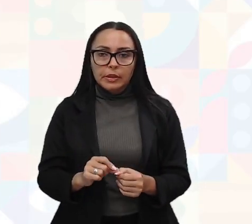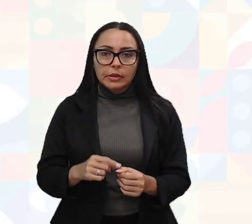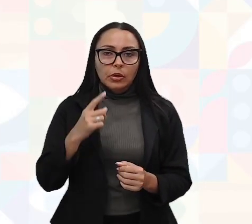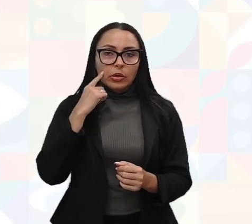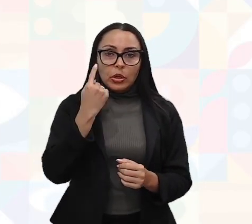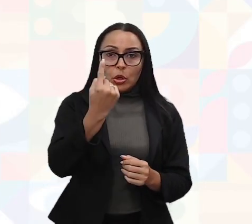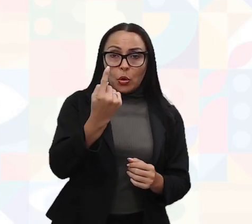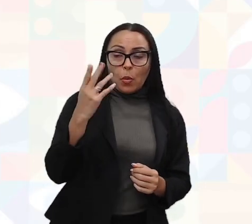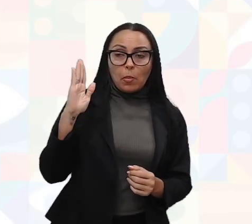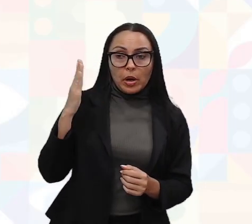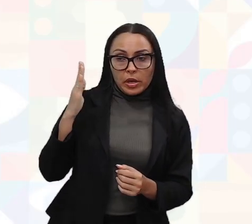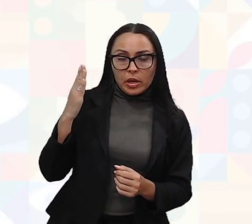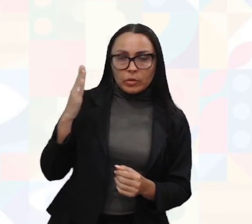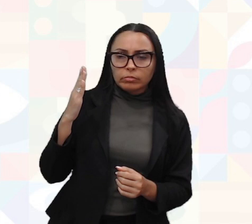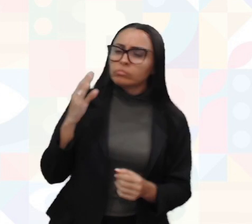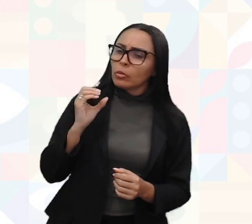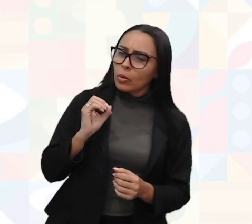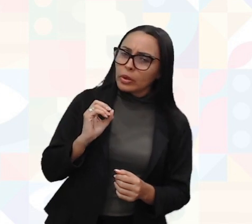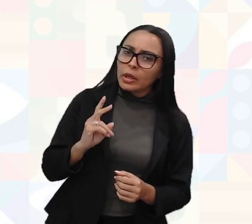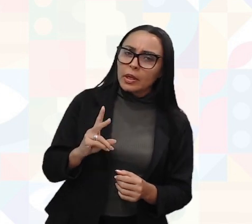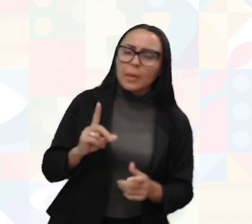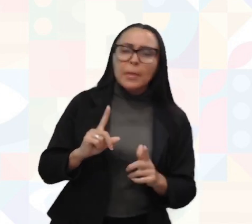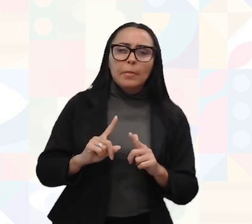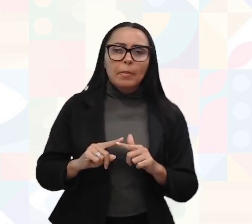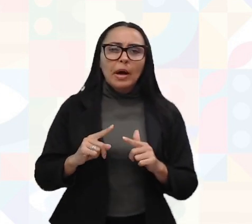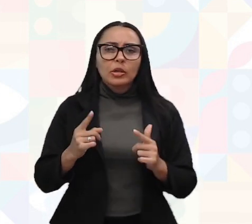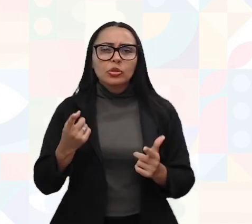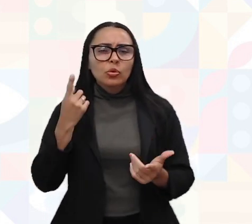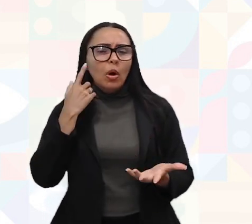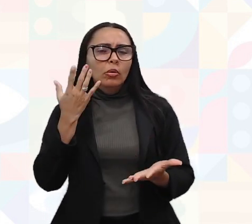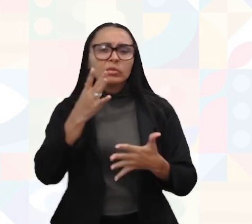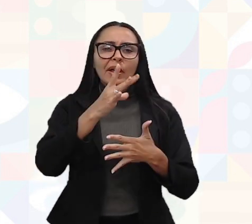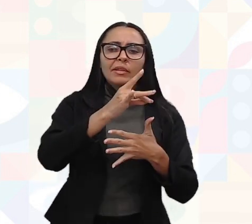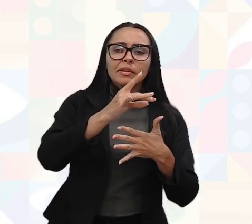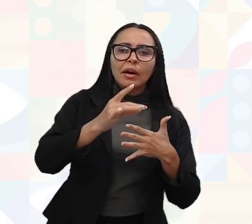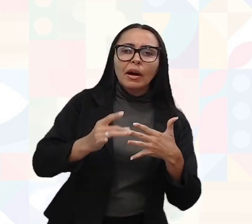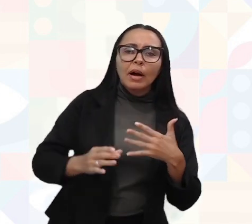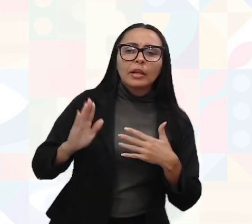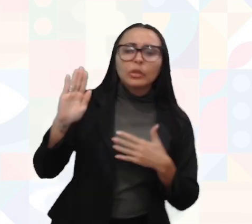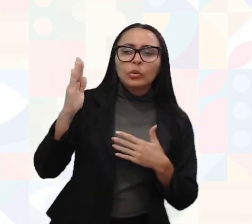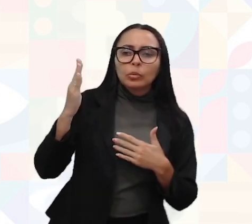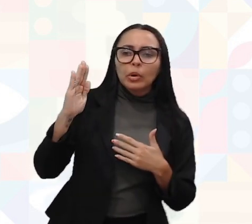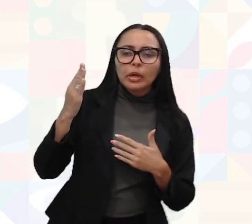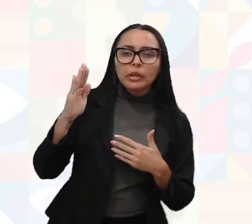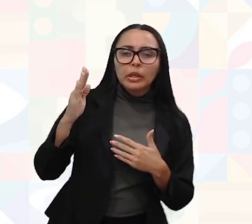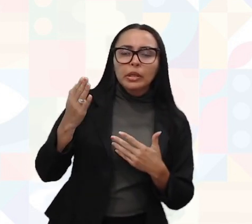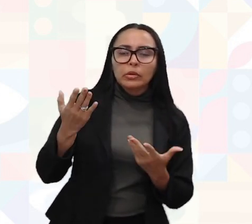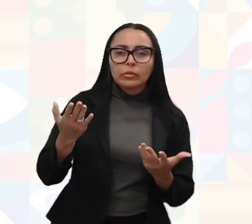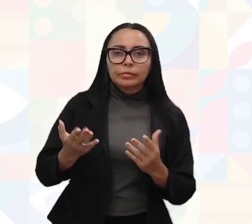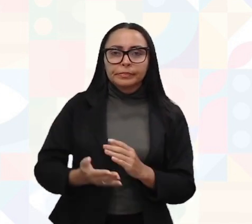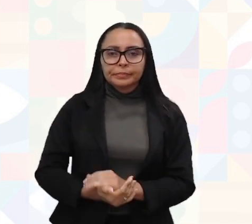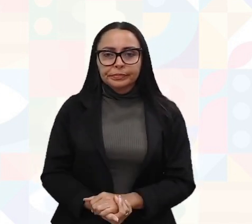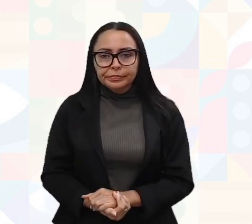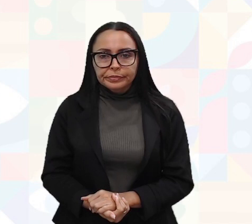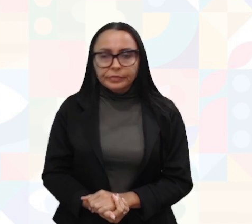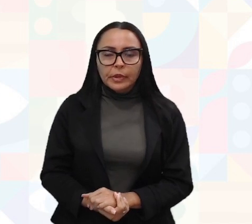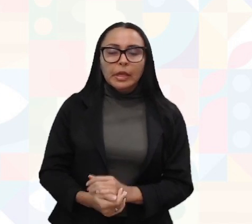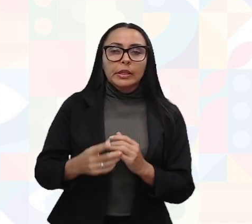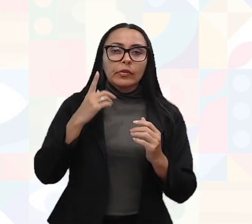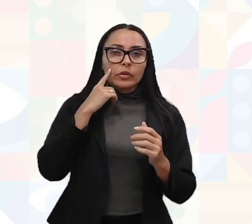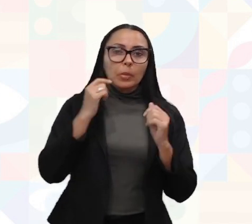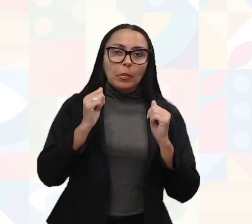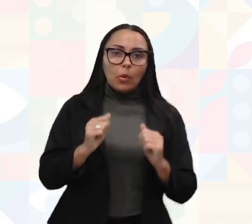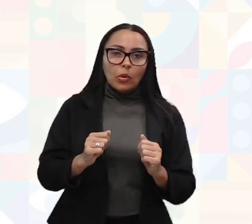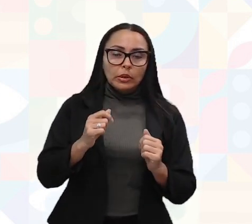banheiro. Ok, mas qual é a questão do detalhamento desse banheiro? O que esse cliente vai fazer? Então você vai poder estar